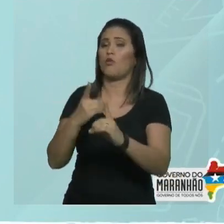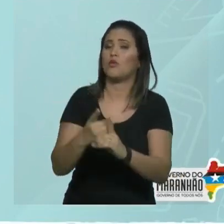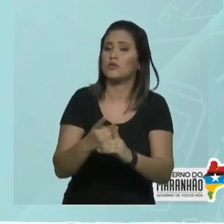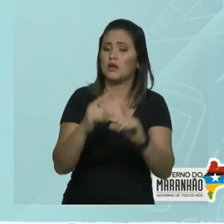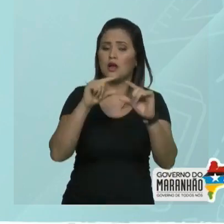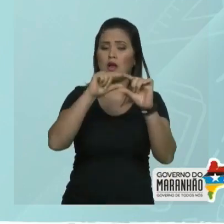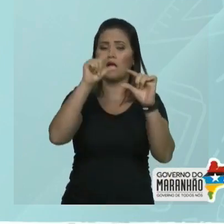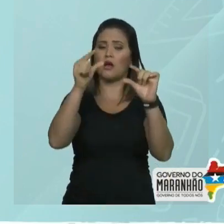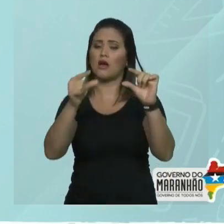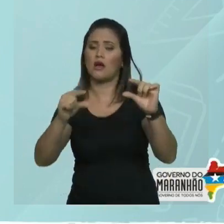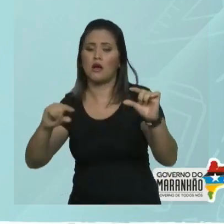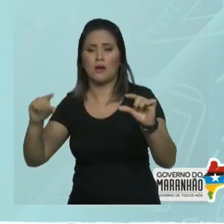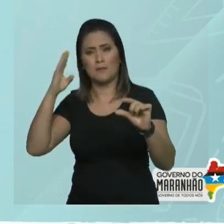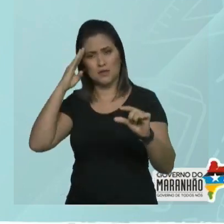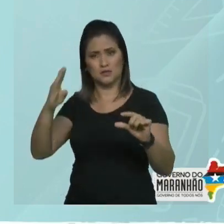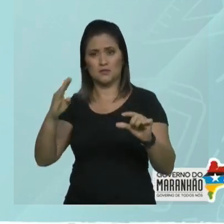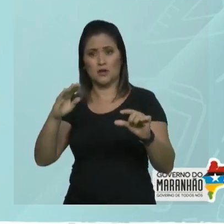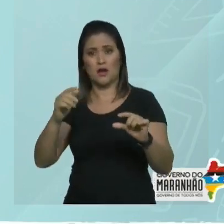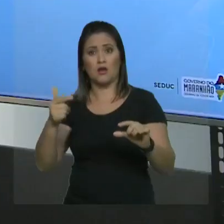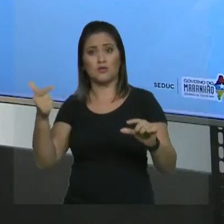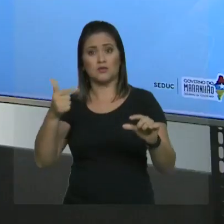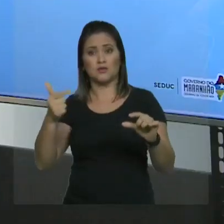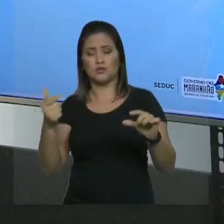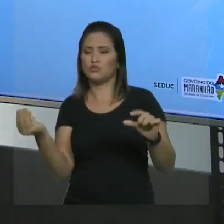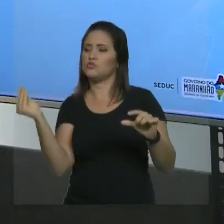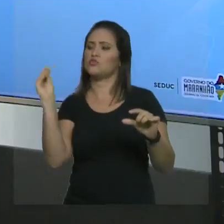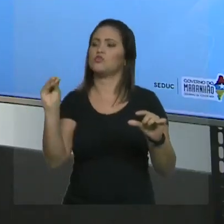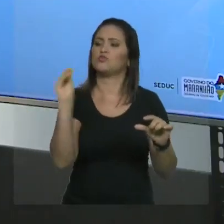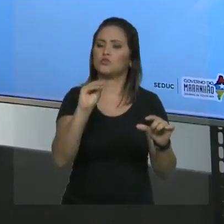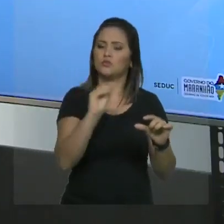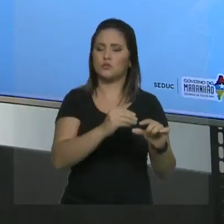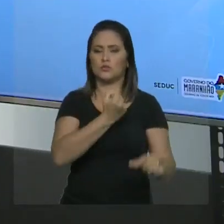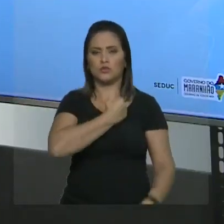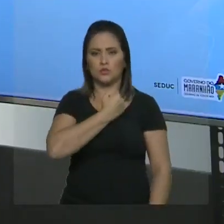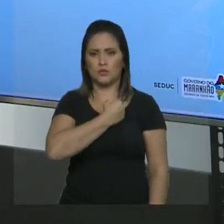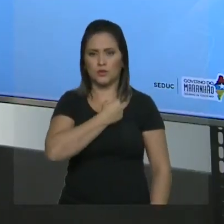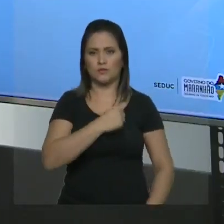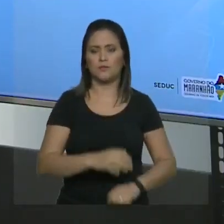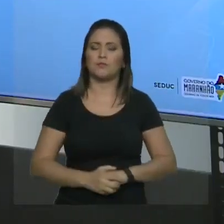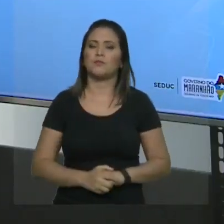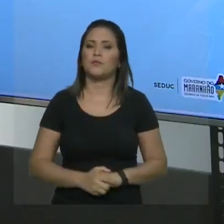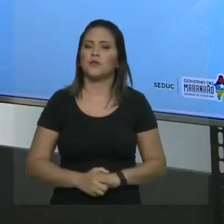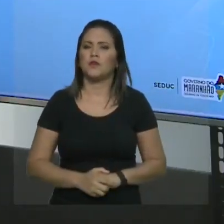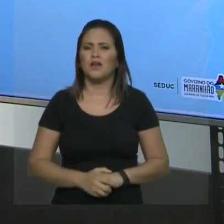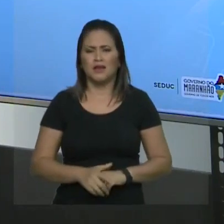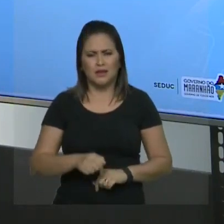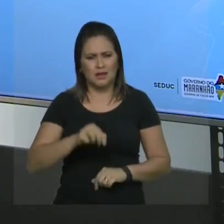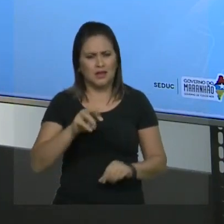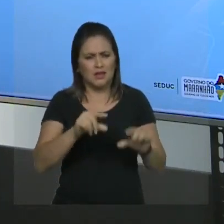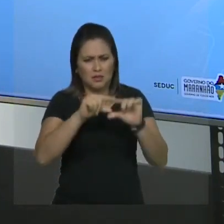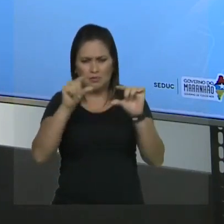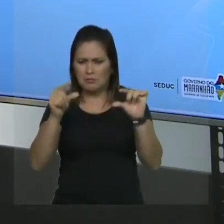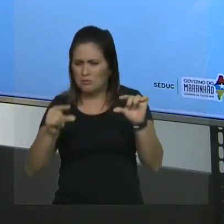numerar a cadeia principal. Quem será a cadeia principal aí? A maior quantidade de carbonos, a maior sequência de